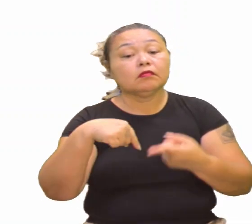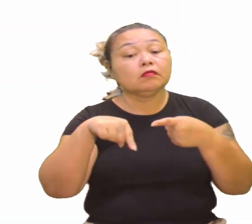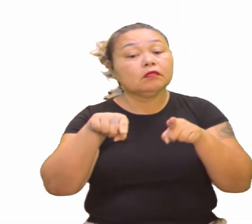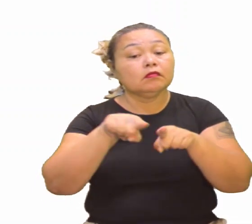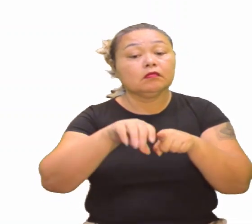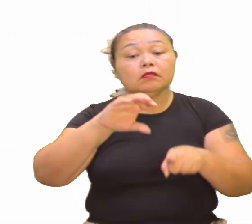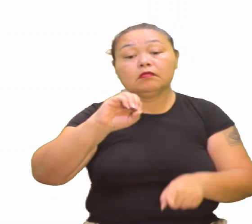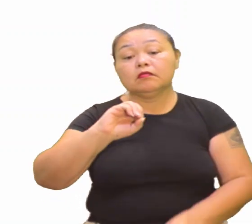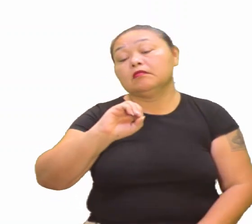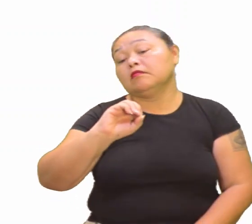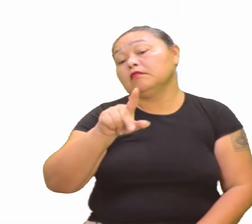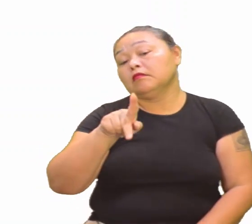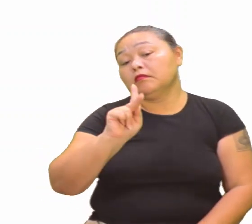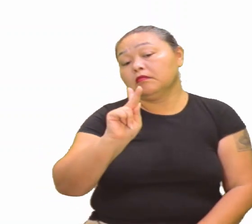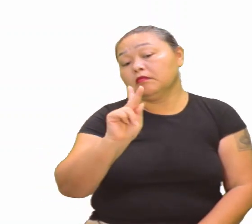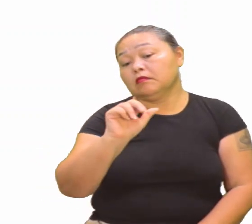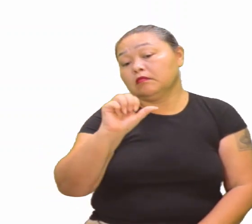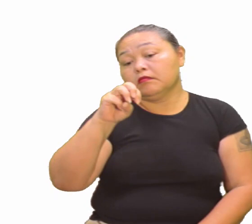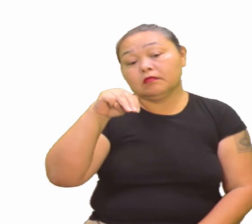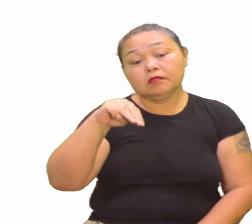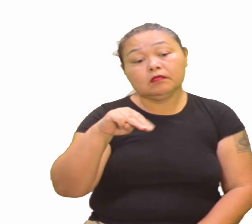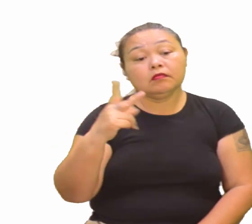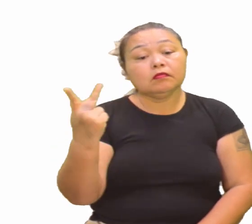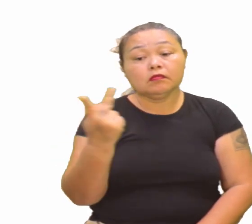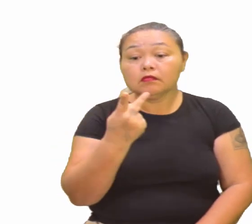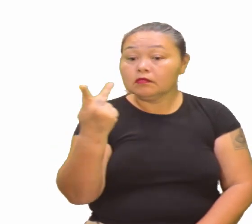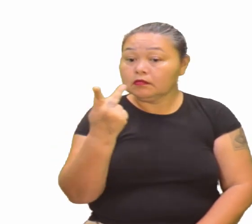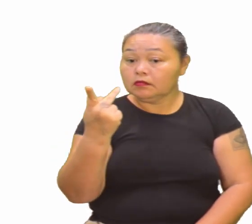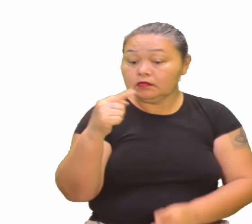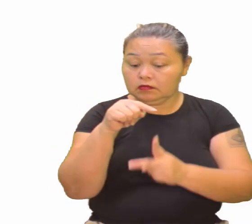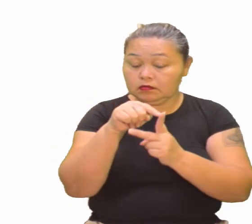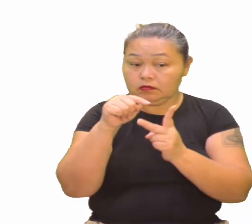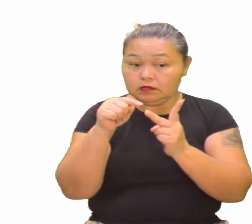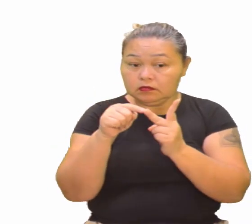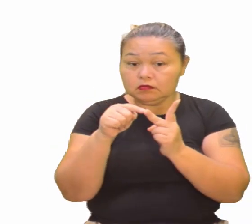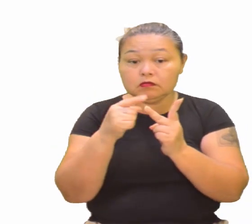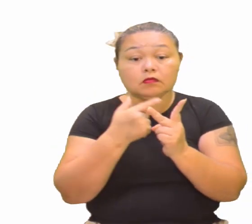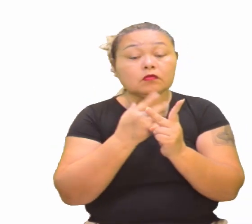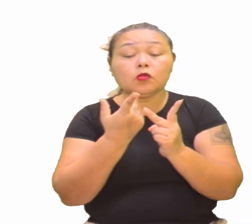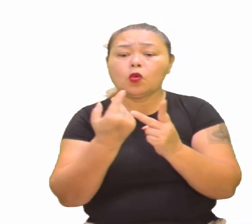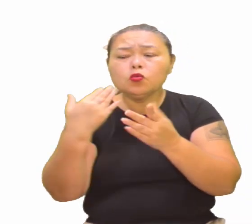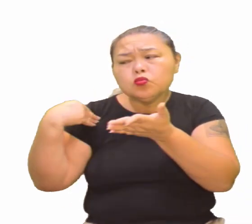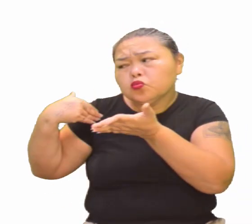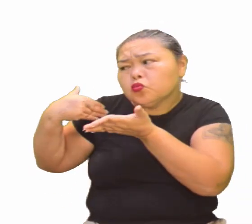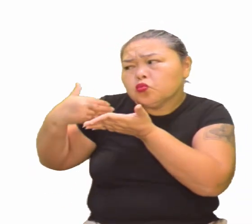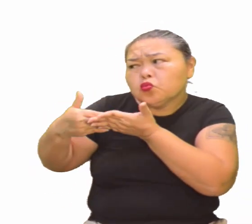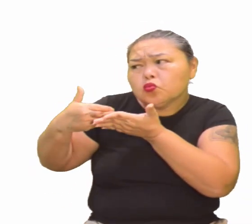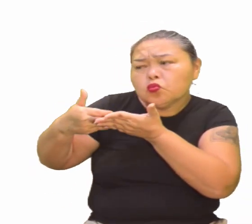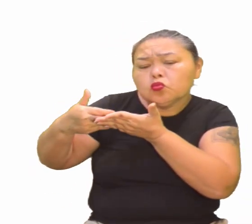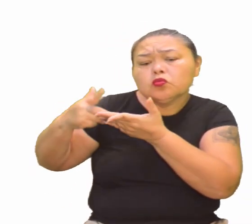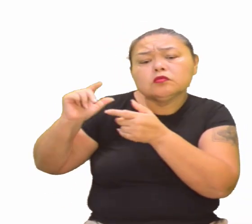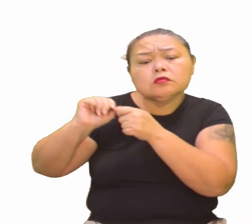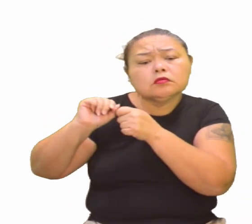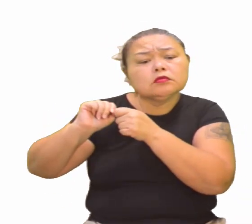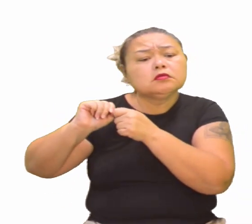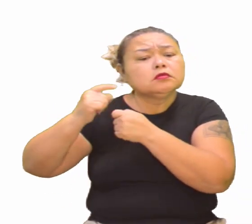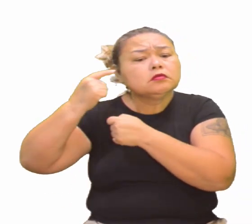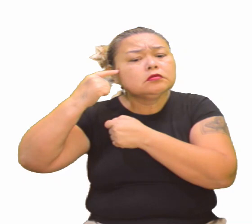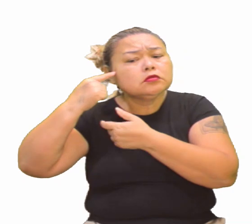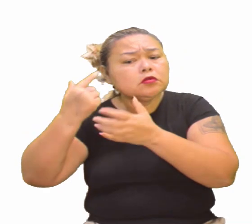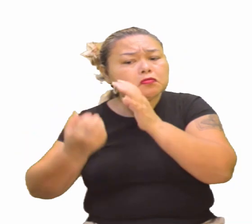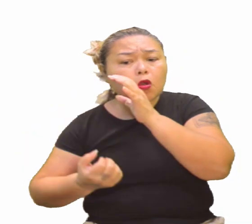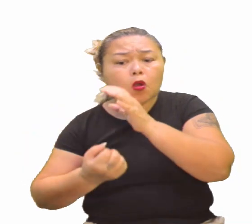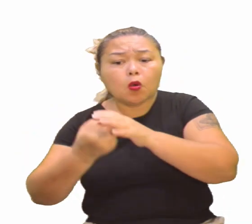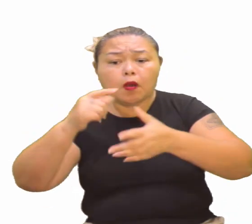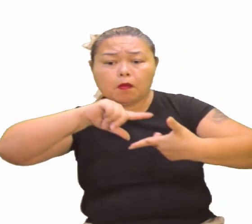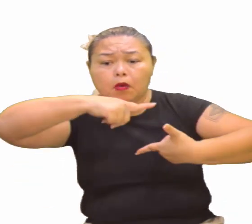de Oca, eles foram considerados os últimos escolásticos, tá? Já anunciavam, né? Uma atitude moderna e